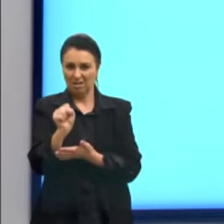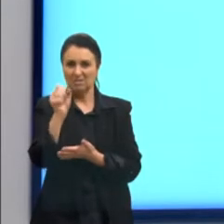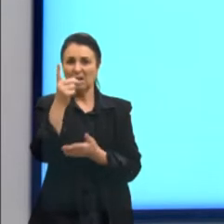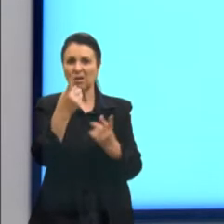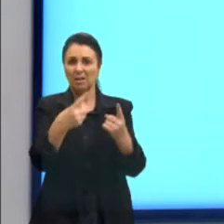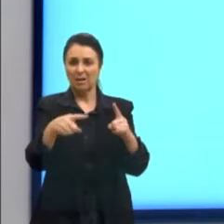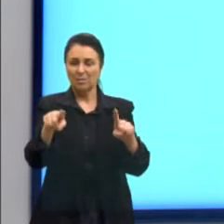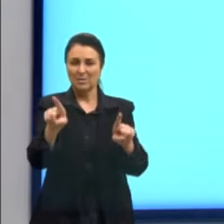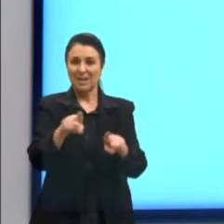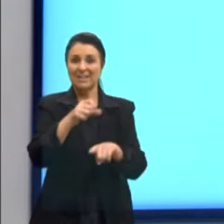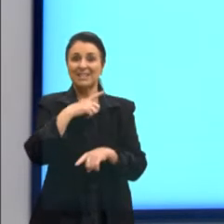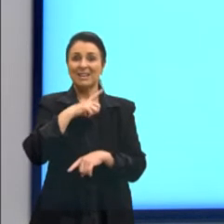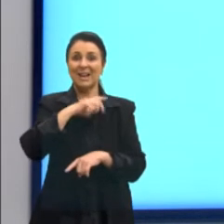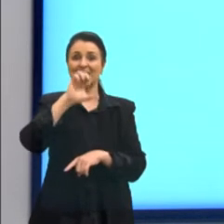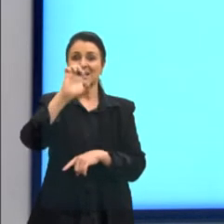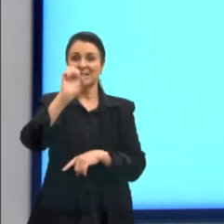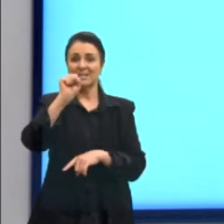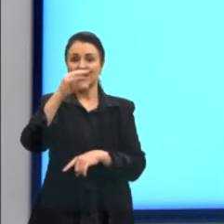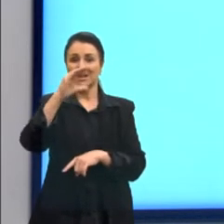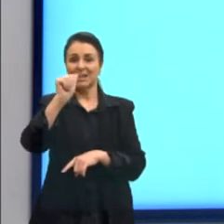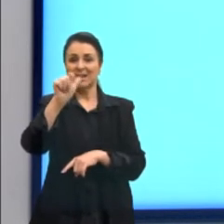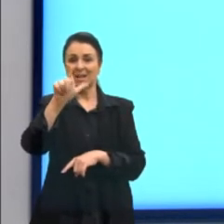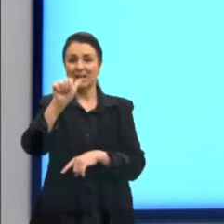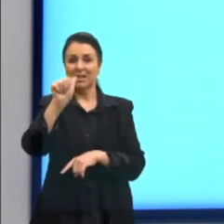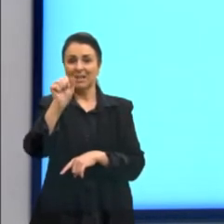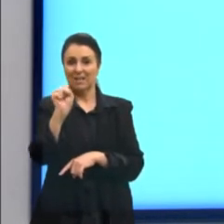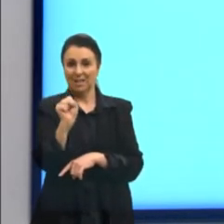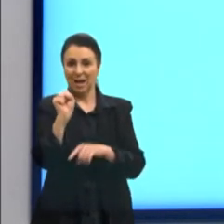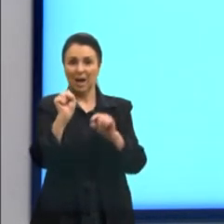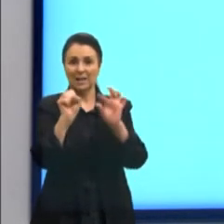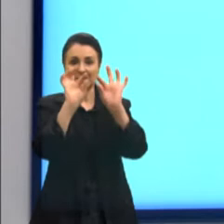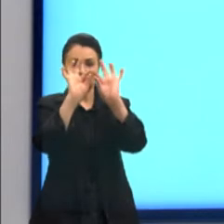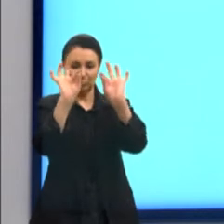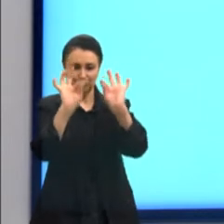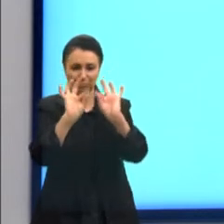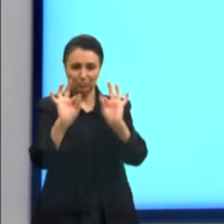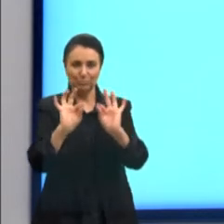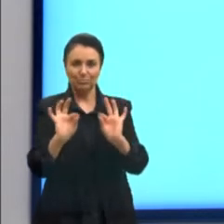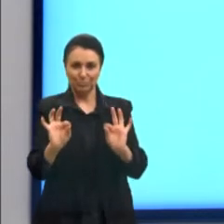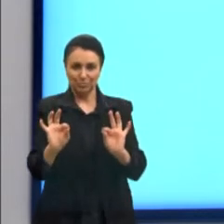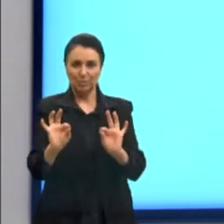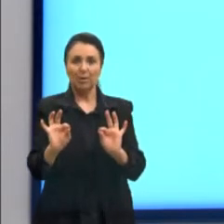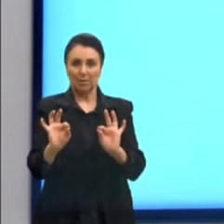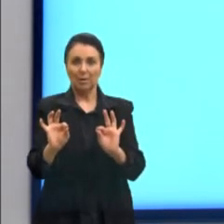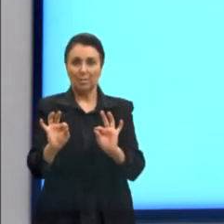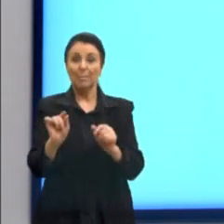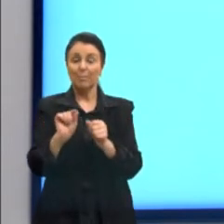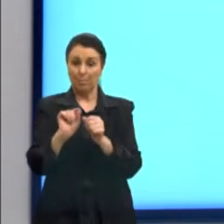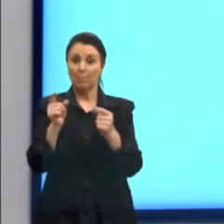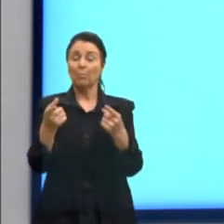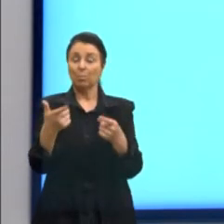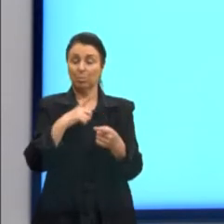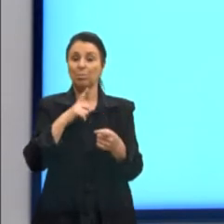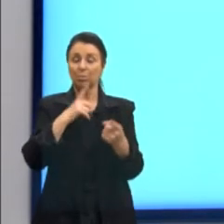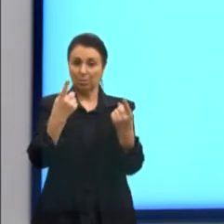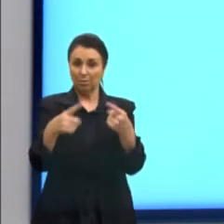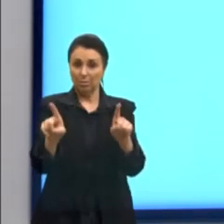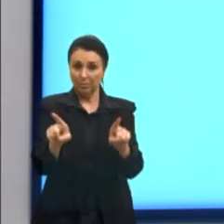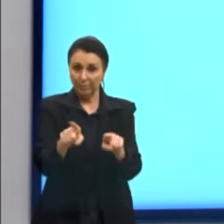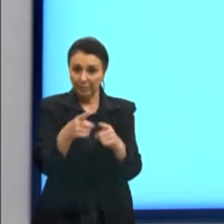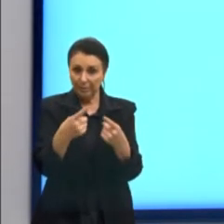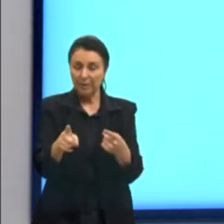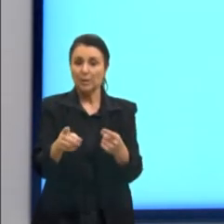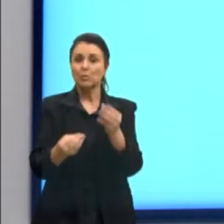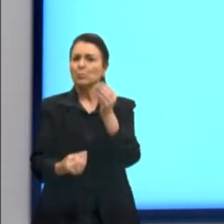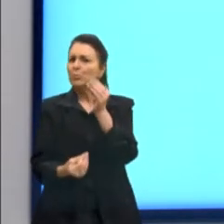musicais, dessa maneira, um pouco mais adiante. Apesar de a gente produzir